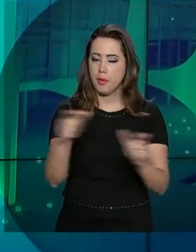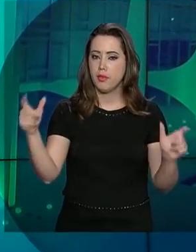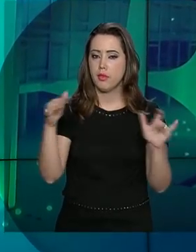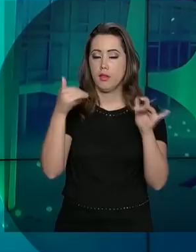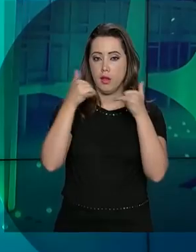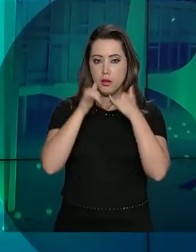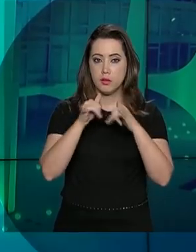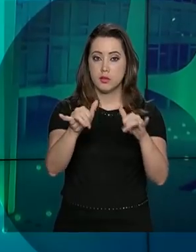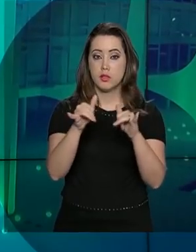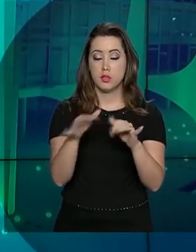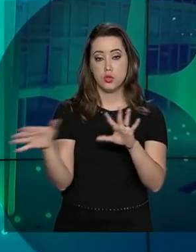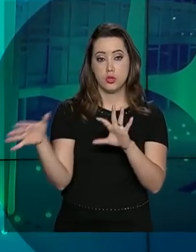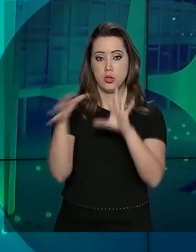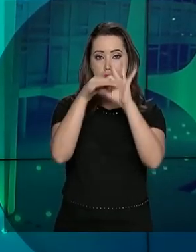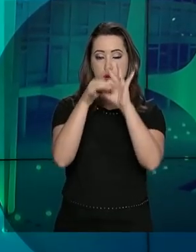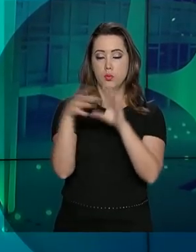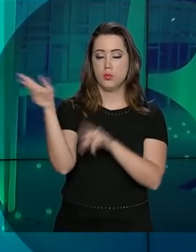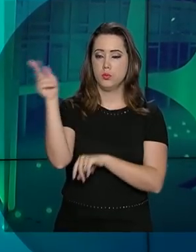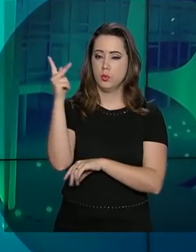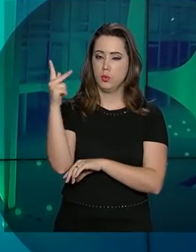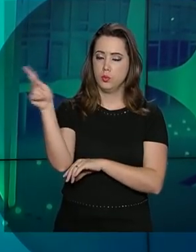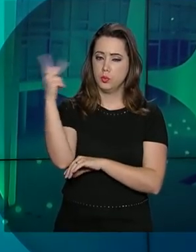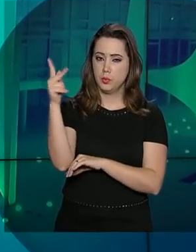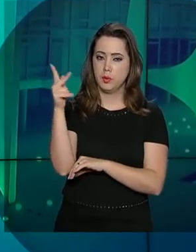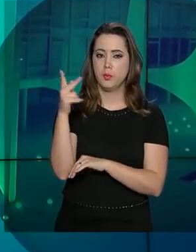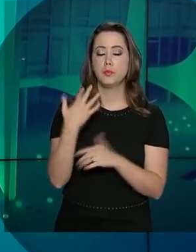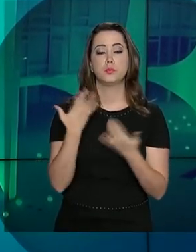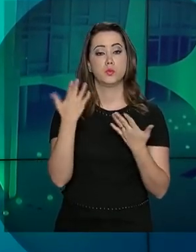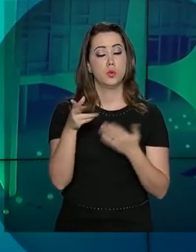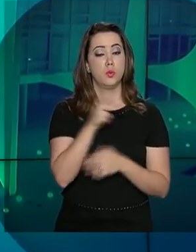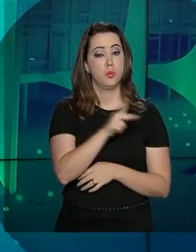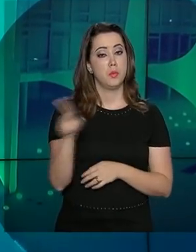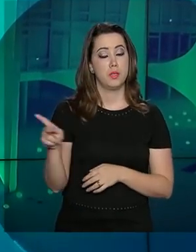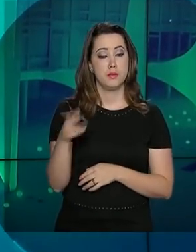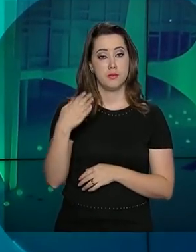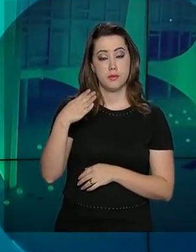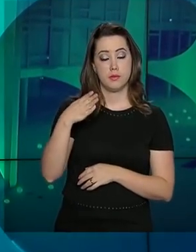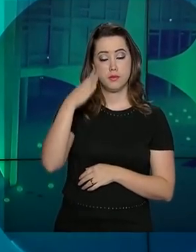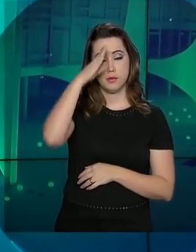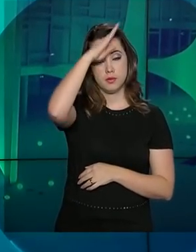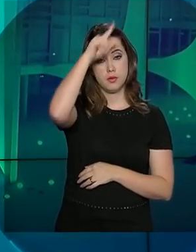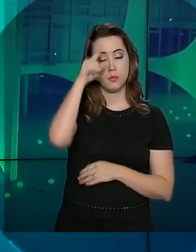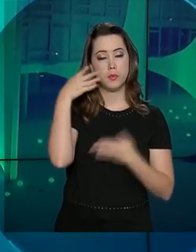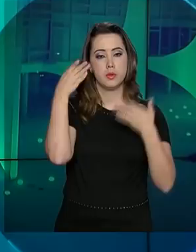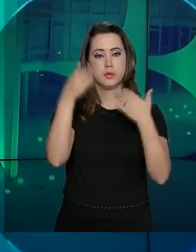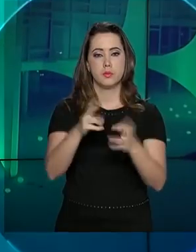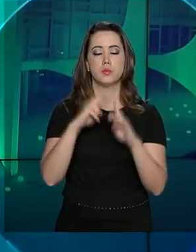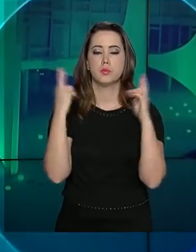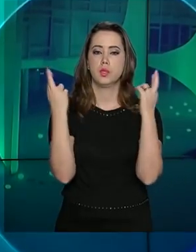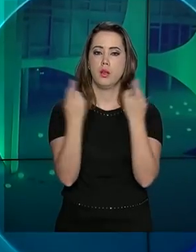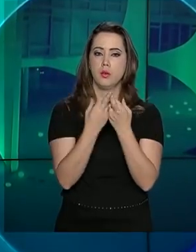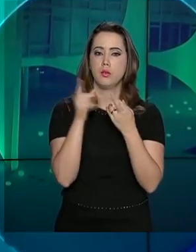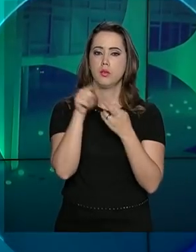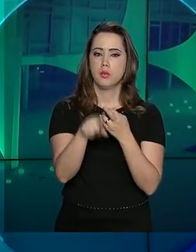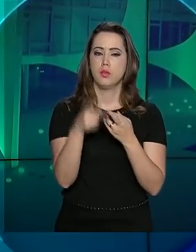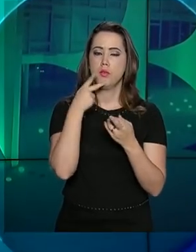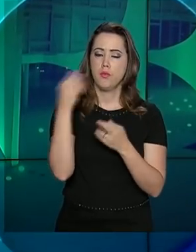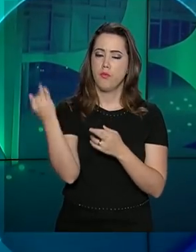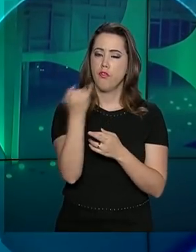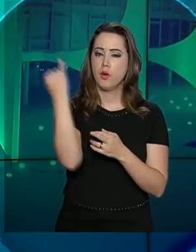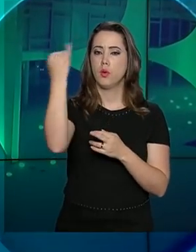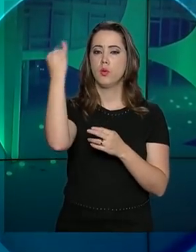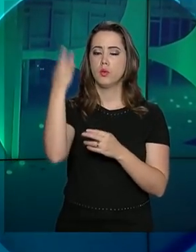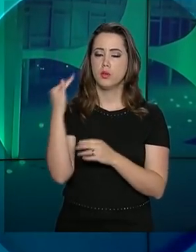Paraguai. O presidente Jair Bolsonaro participou da cerimônia em Foz do Iguaçu, onde destacou a importância de